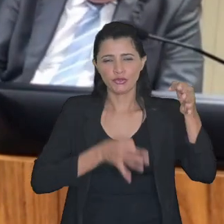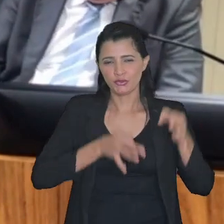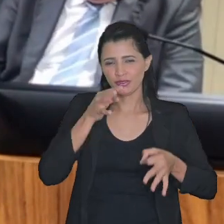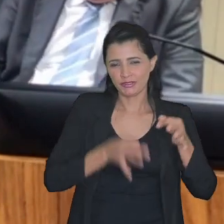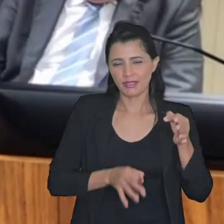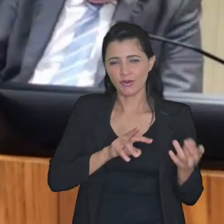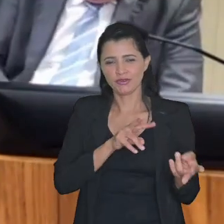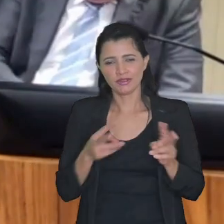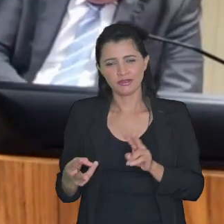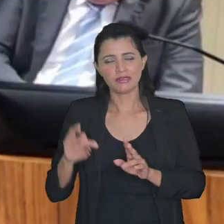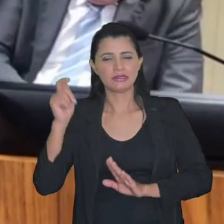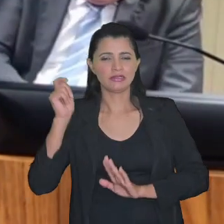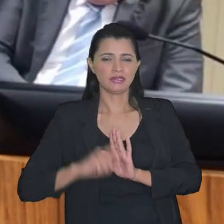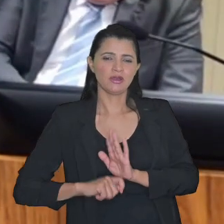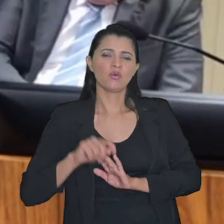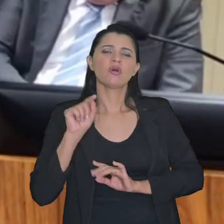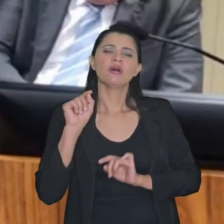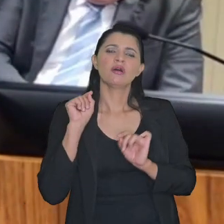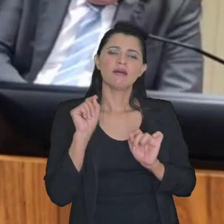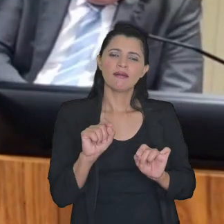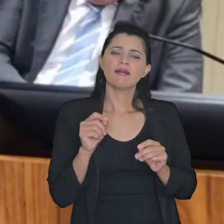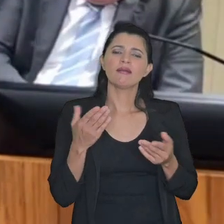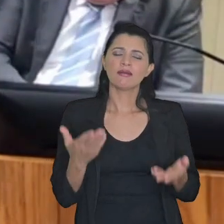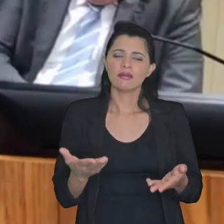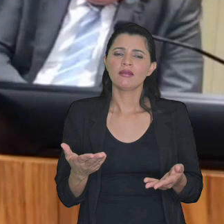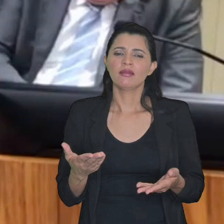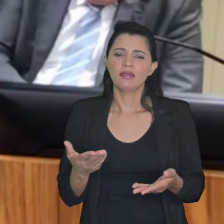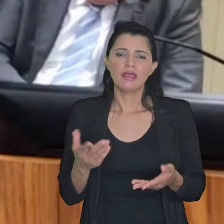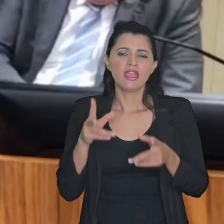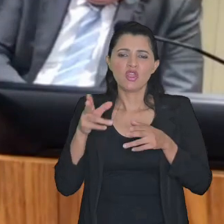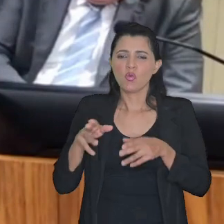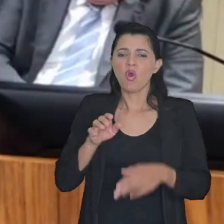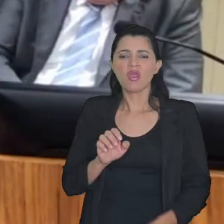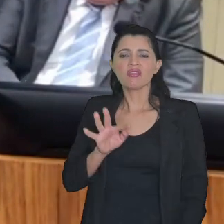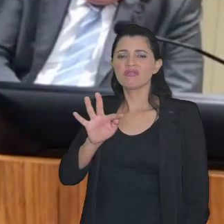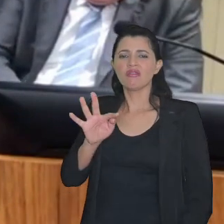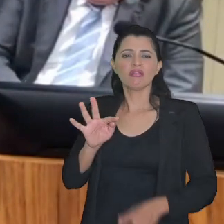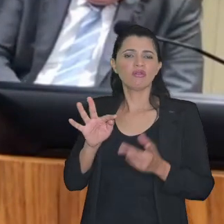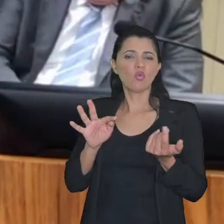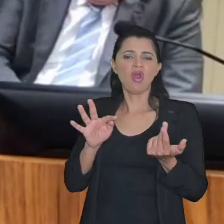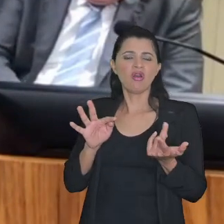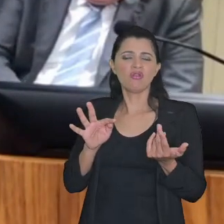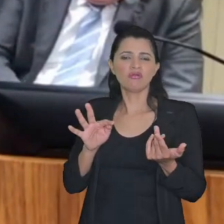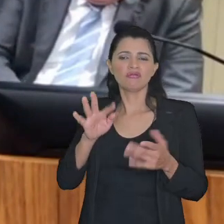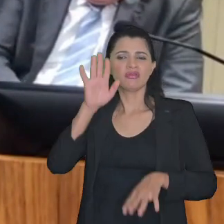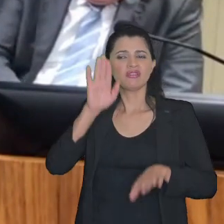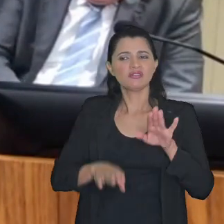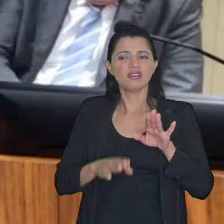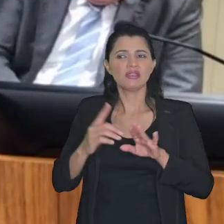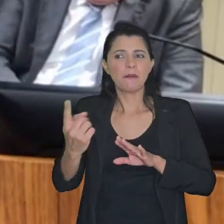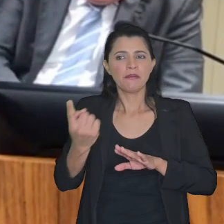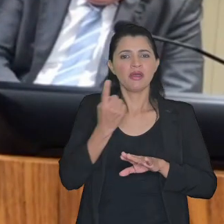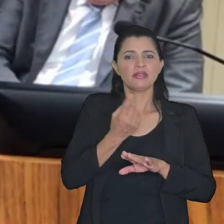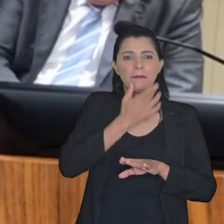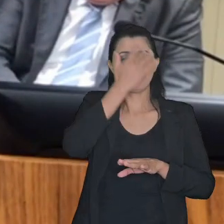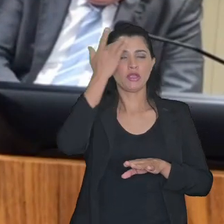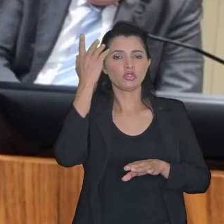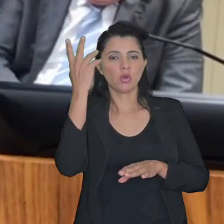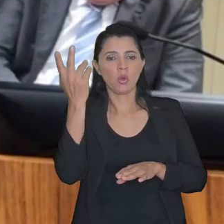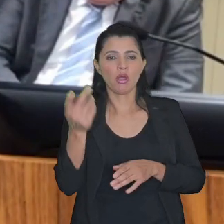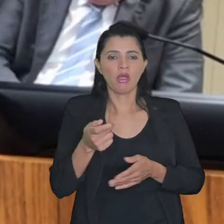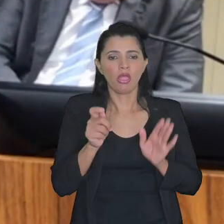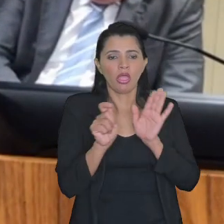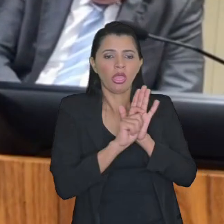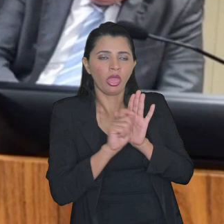de transação tributária é um ET de vez em quando vai aparecer quando a pessoa estiver bem